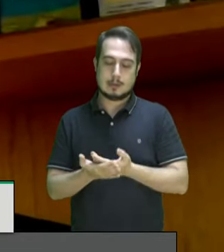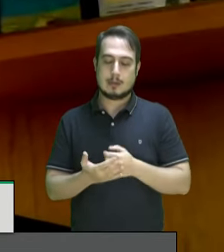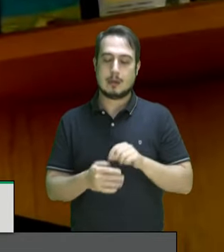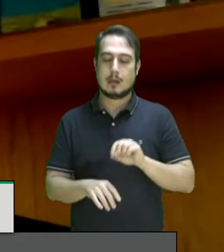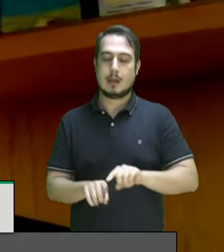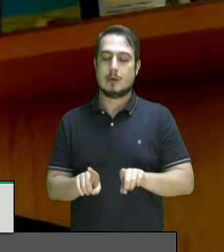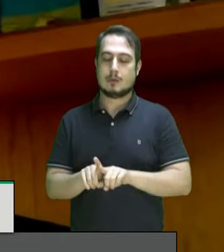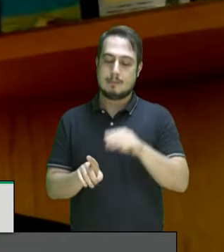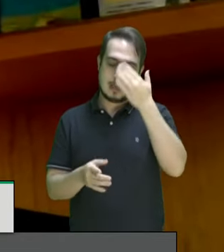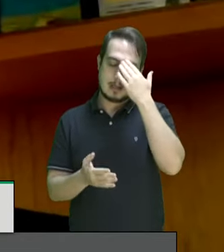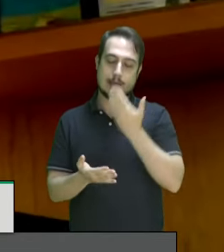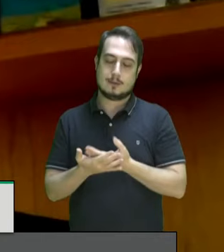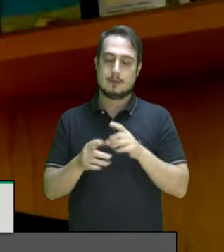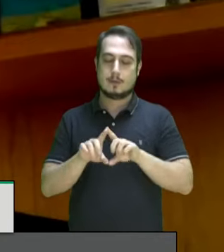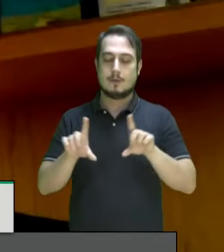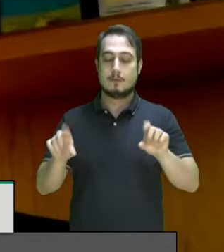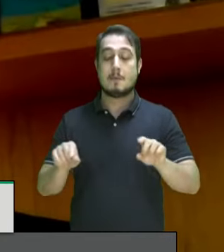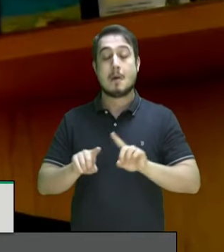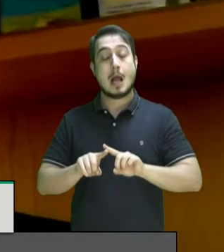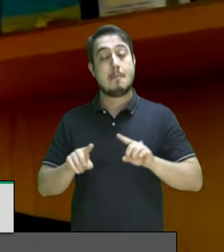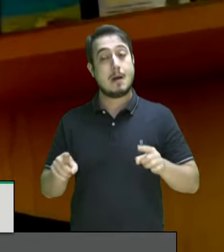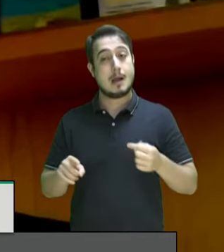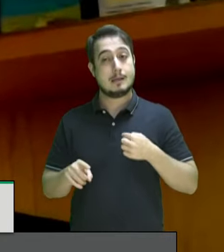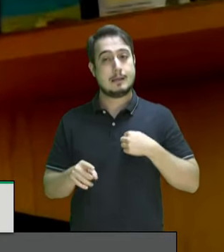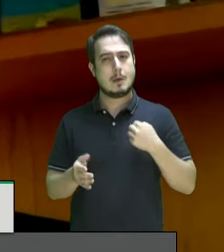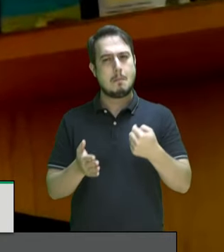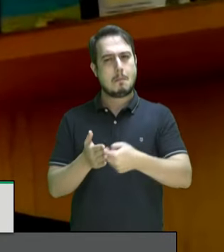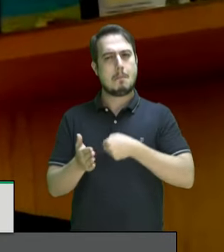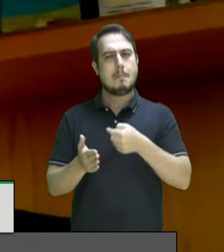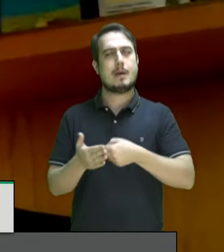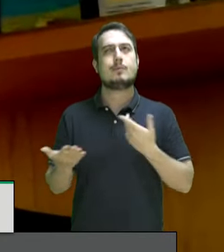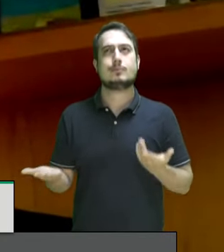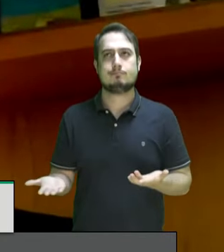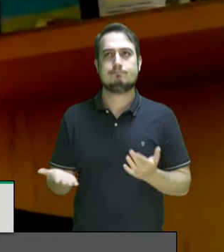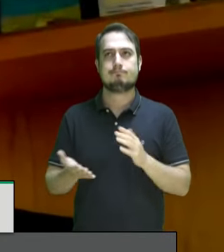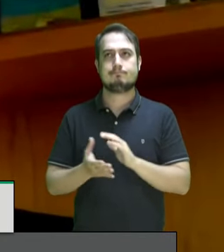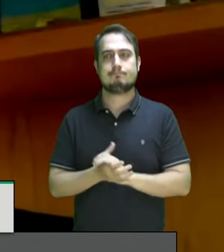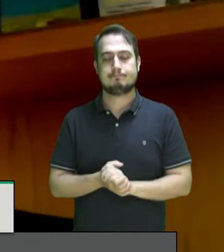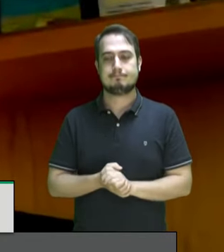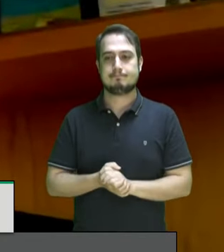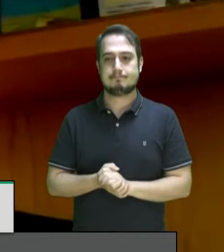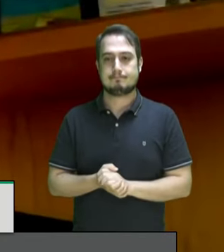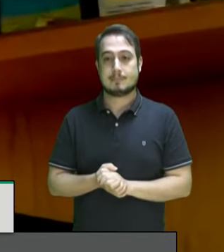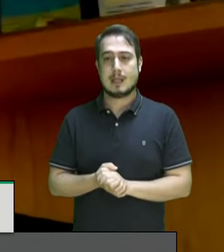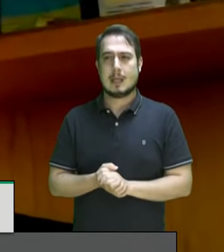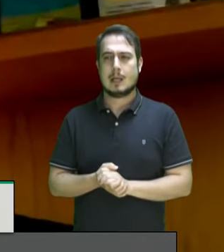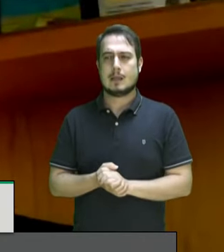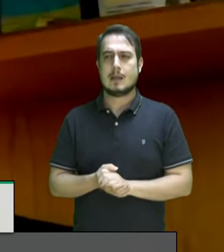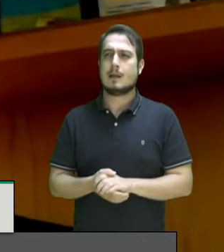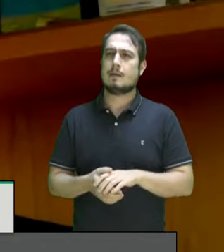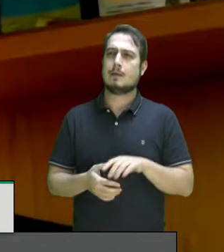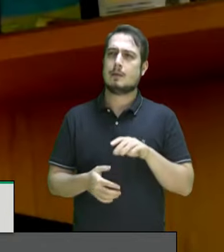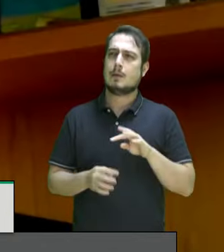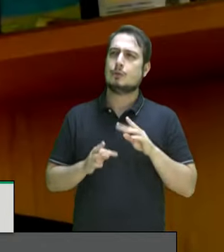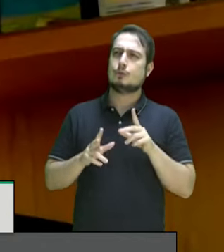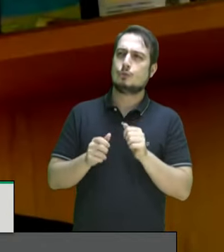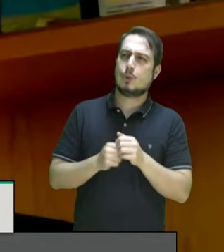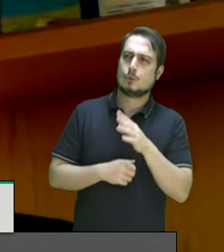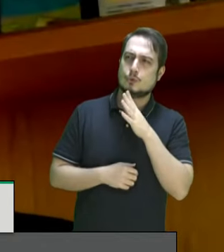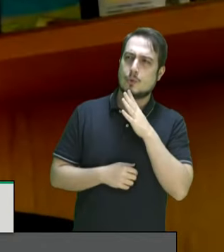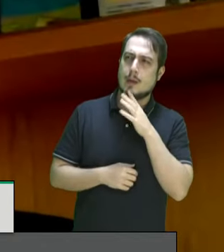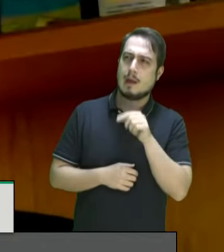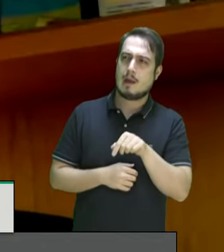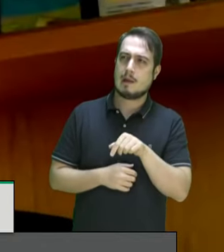eu creio nesta frase. Mas eu me pergunto, né, se todos aqui conhecem o livro